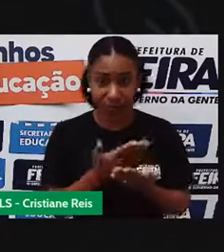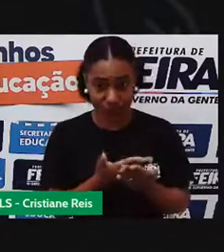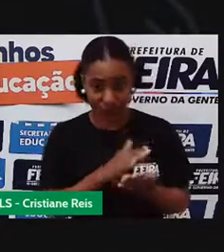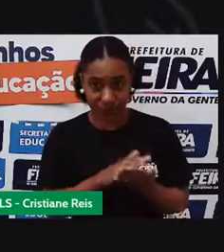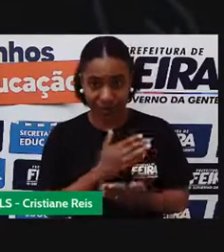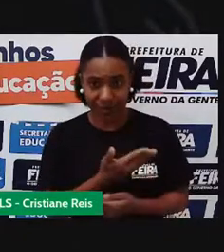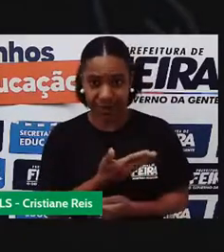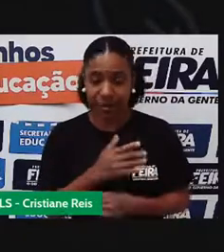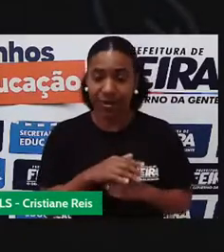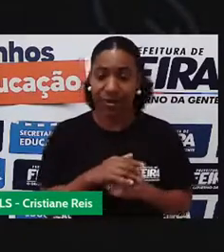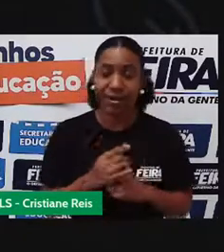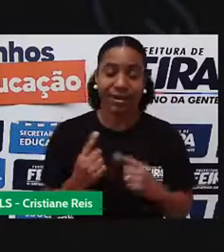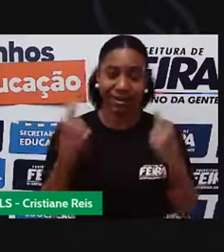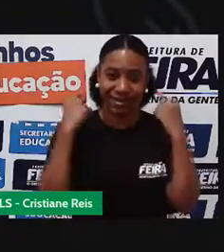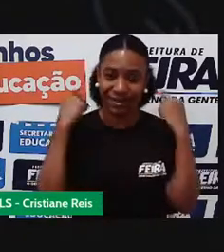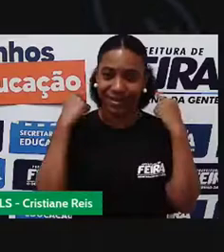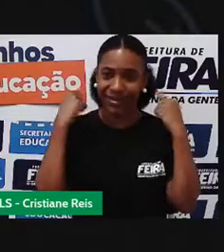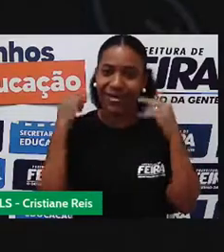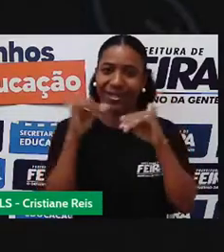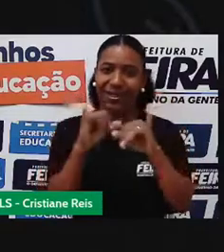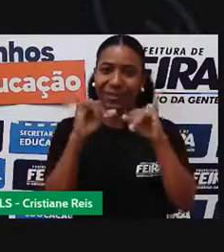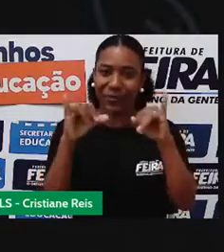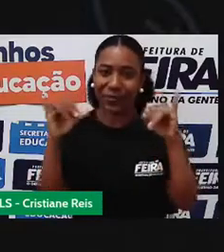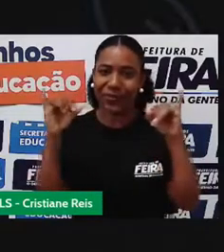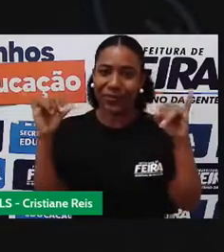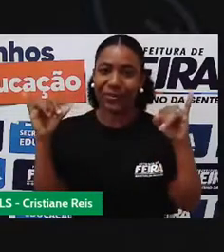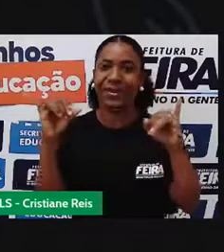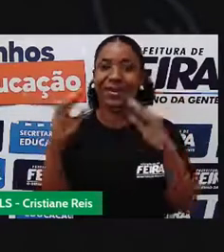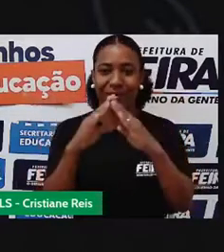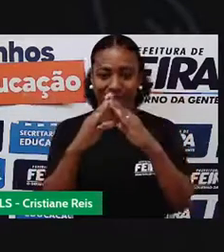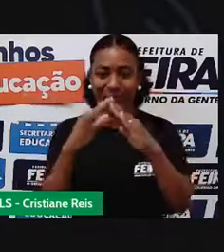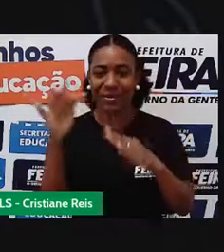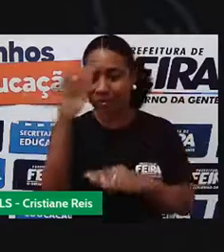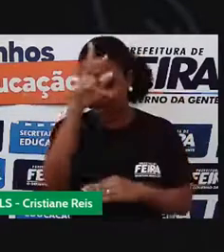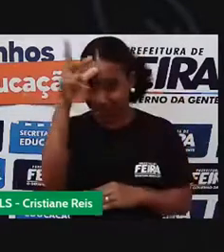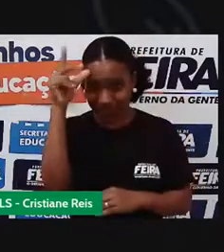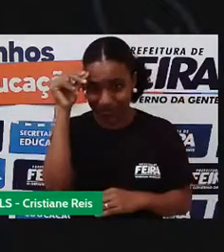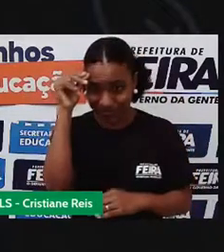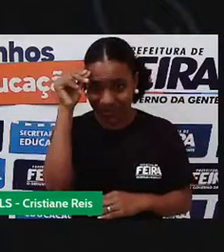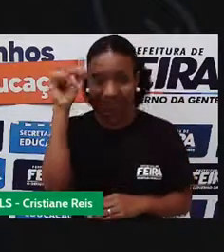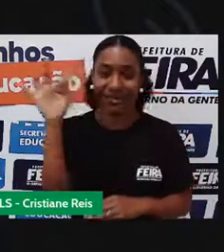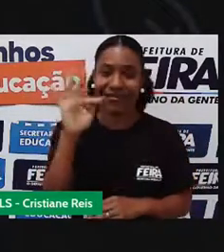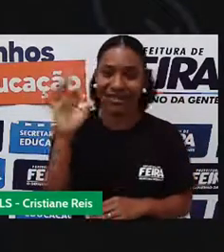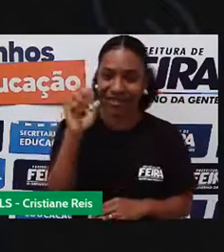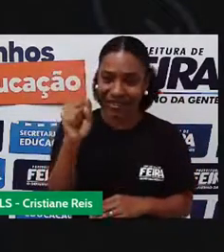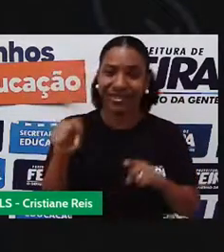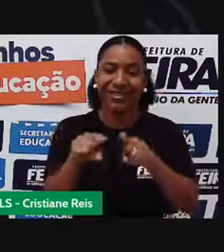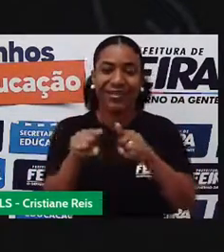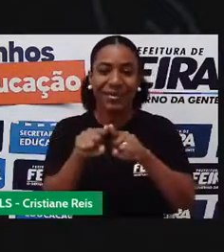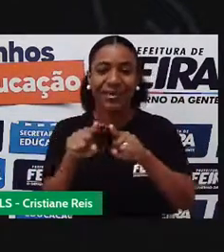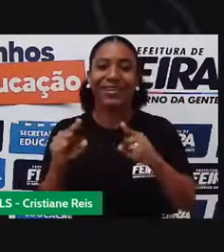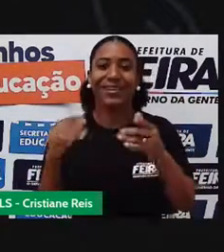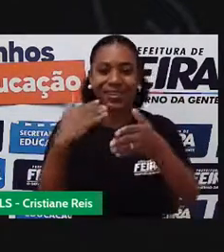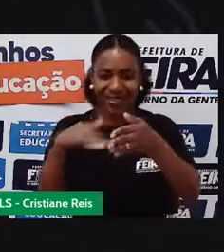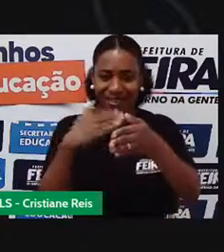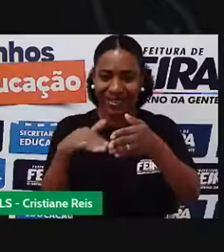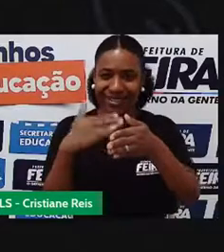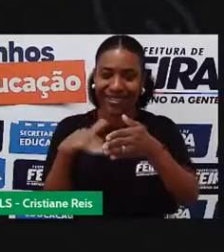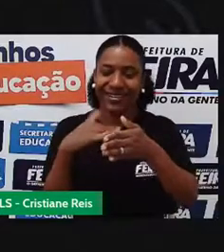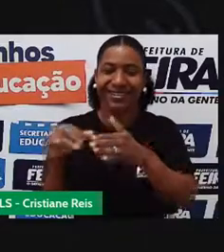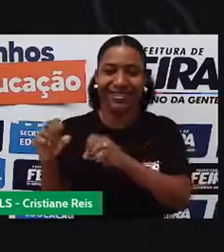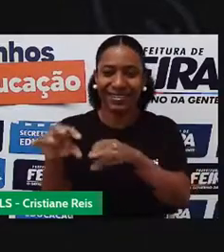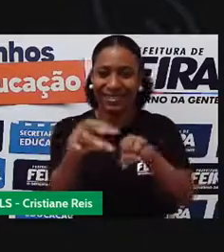tem o logo da Prefeitura de Terezo Santana e tem também da Secretaria de Educação do município.